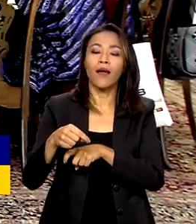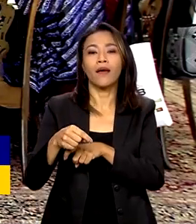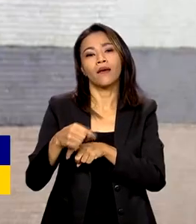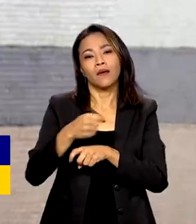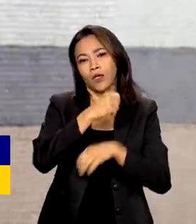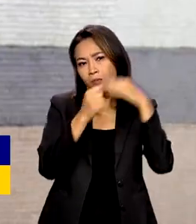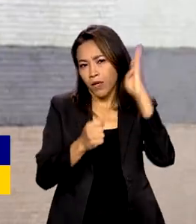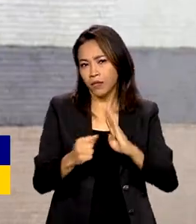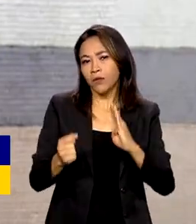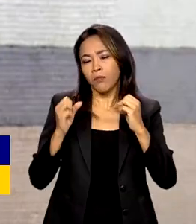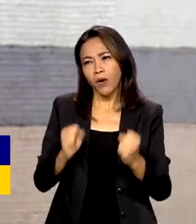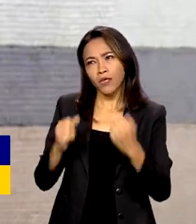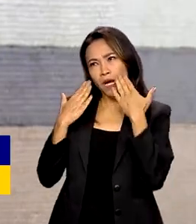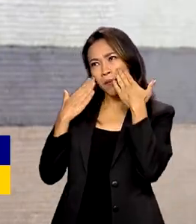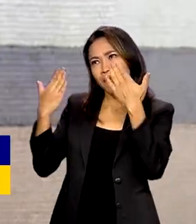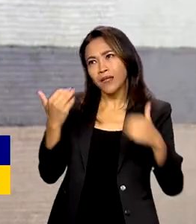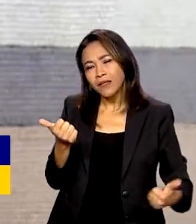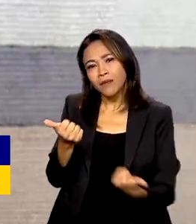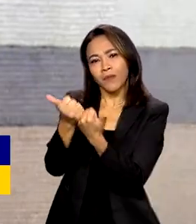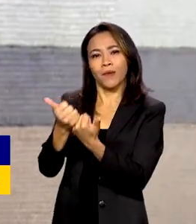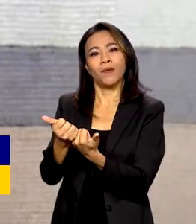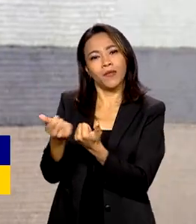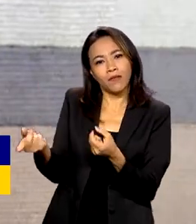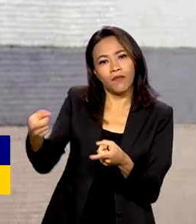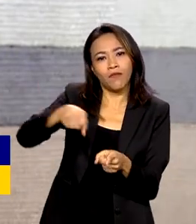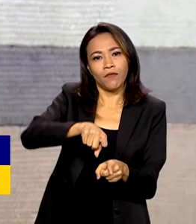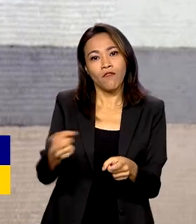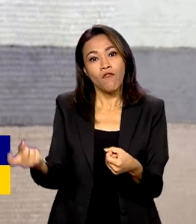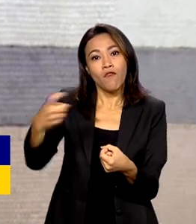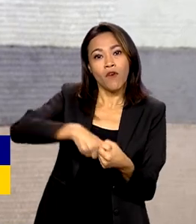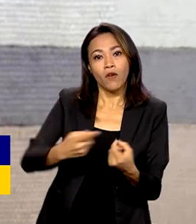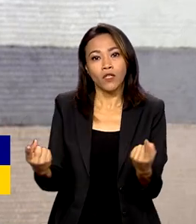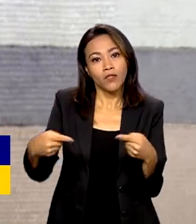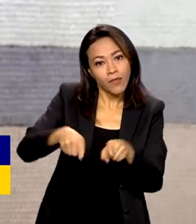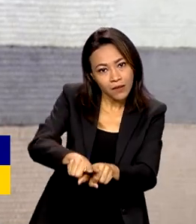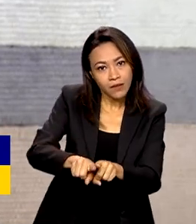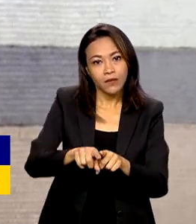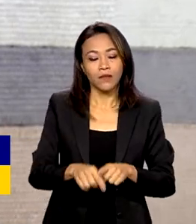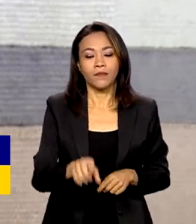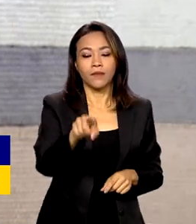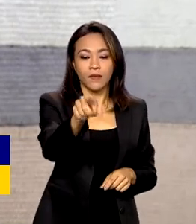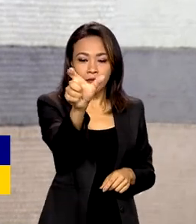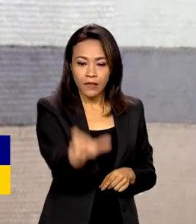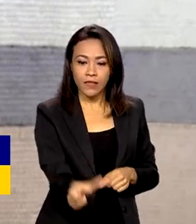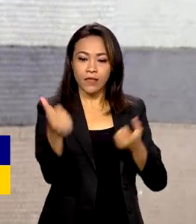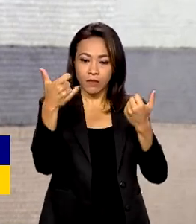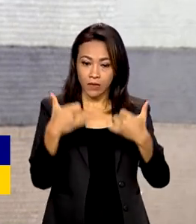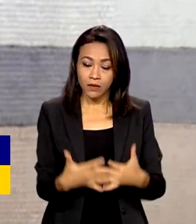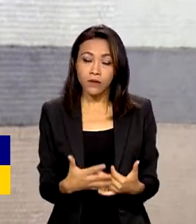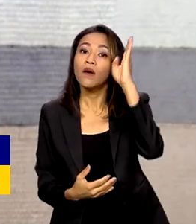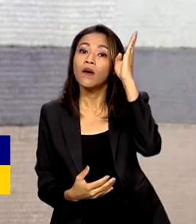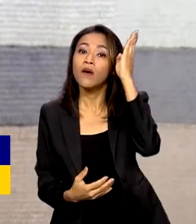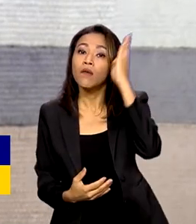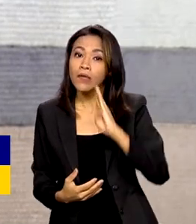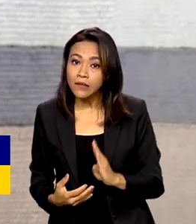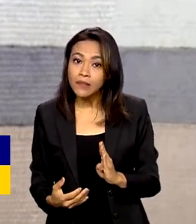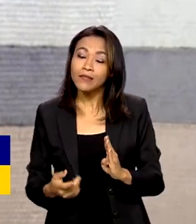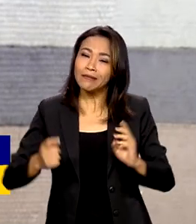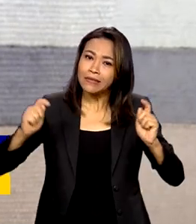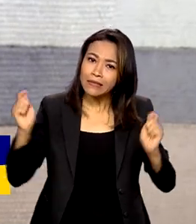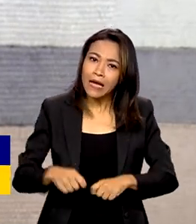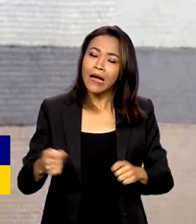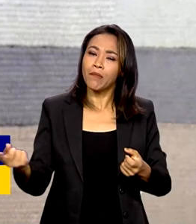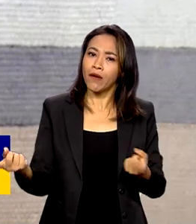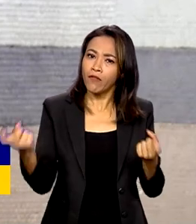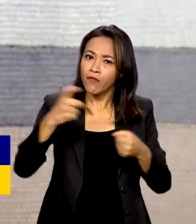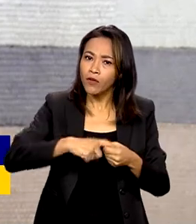apresentar nesse recomeço das relações. O Brasil tem condições de voltar a ser o grande produtor dos países